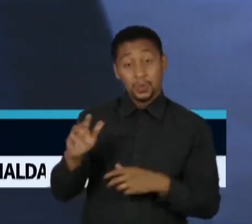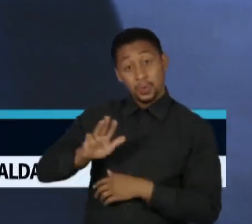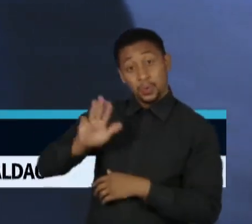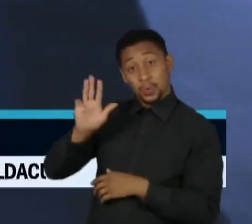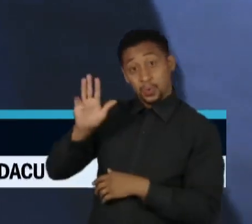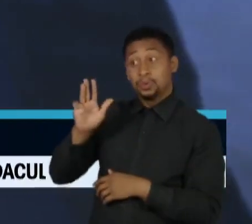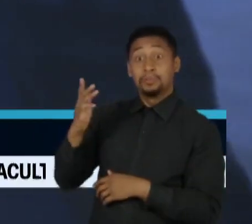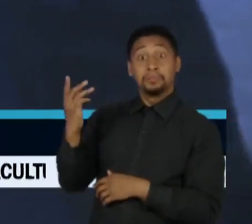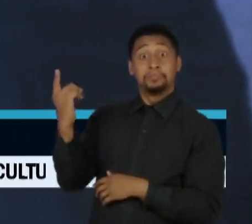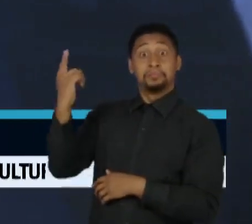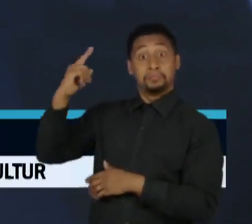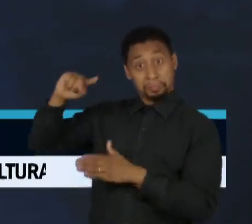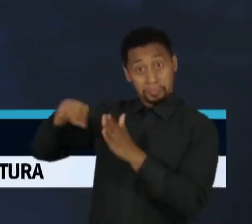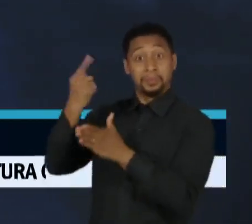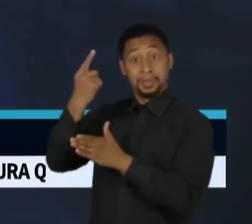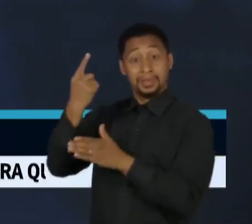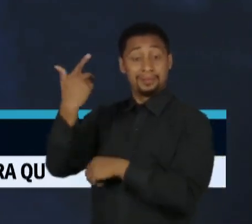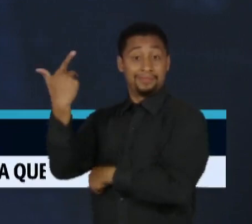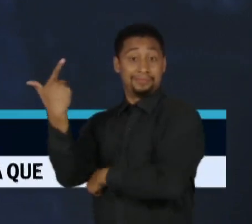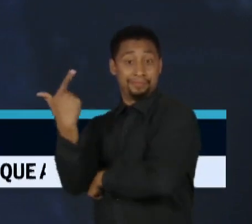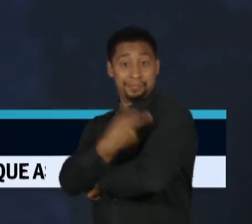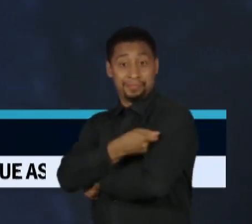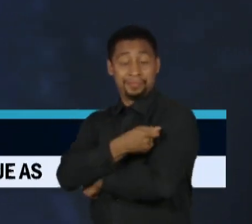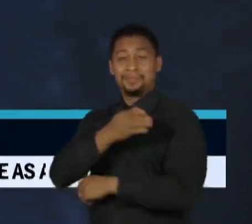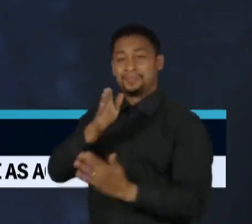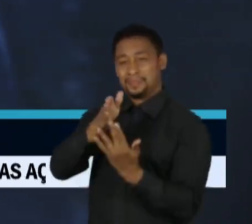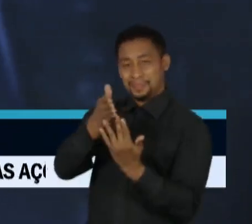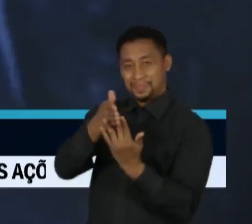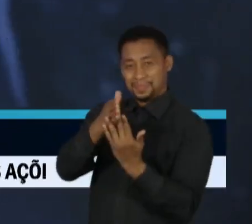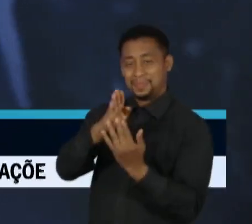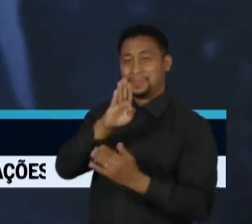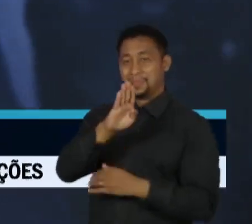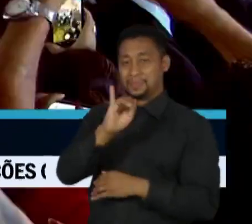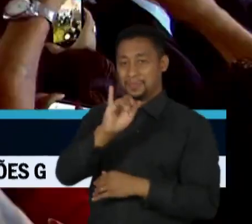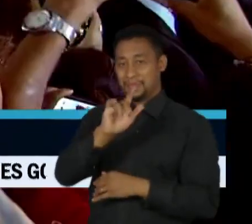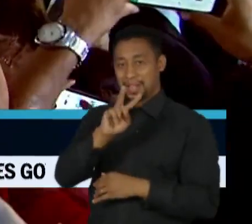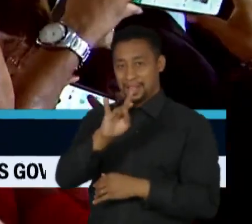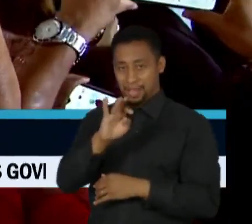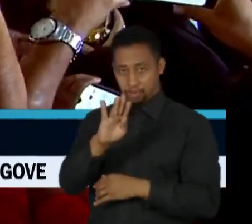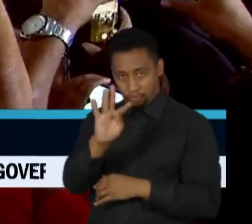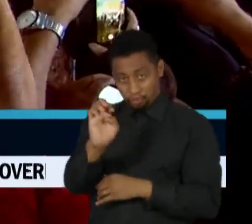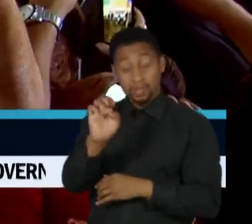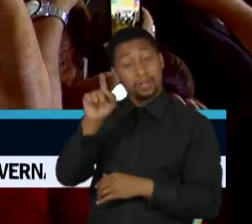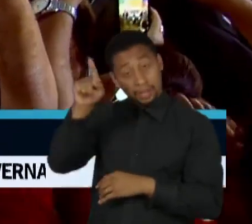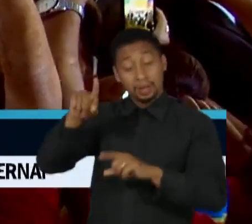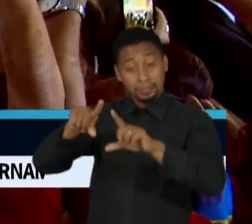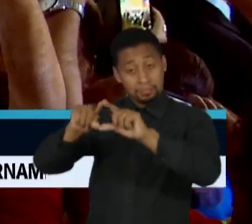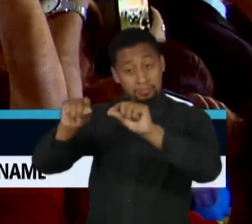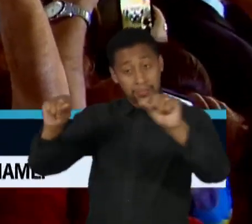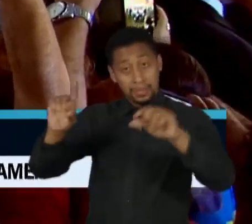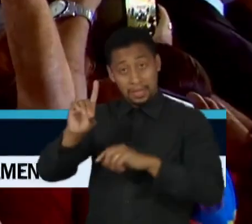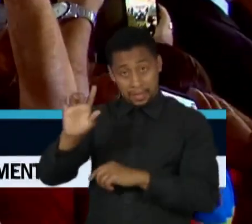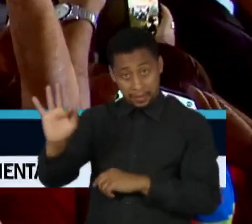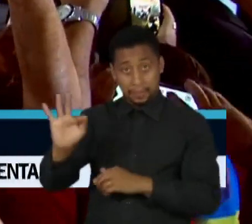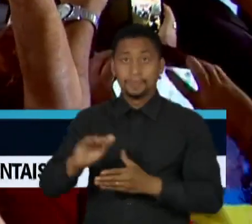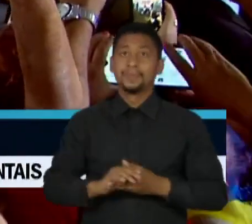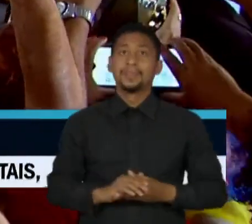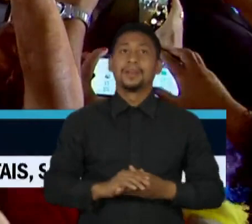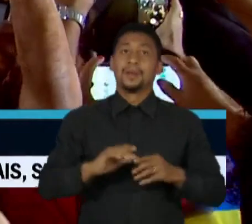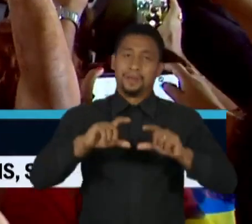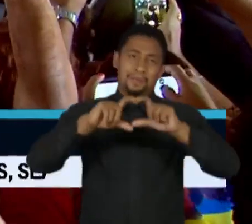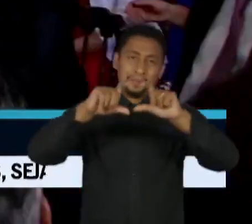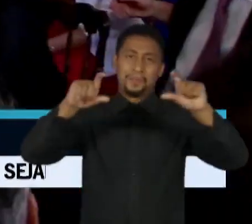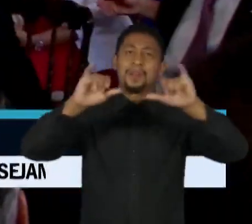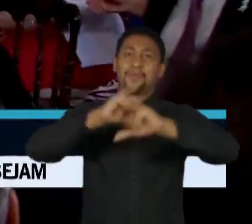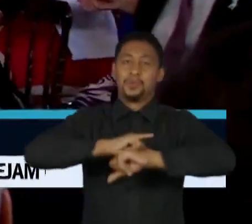bivalente da vacina contra a Covid-19 em uma UBS do Distrito Federal. Com a mensagem vacina é vida,